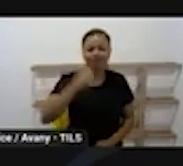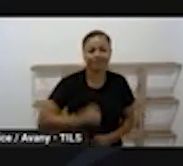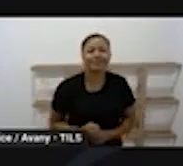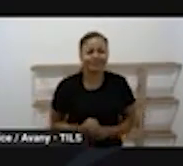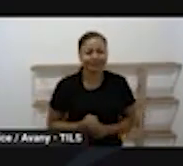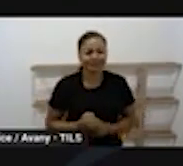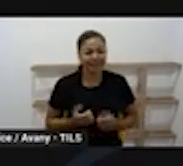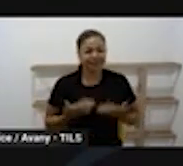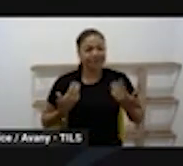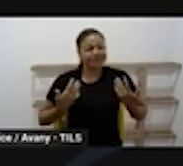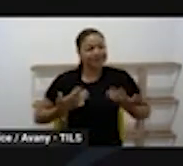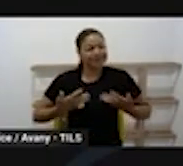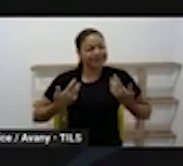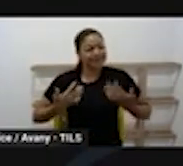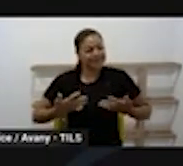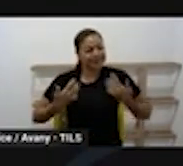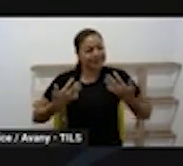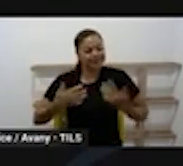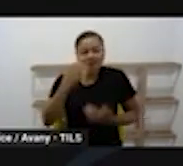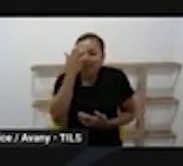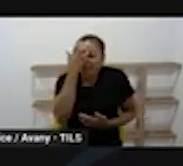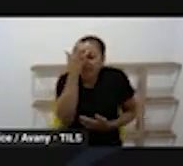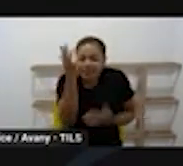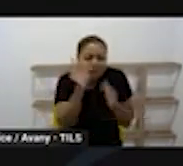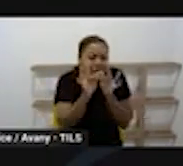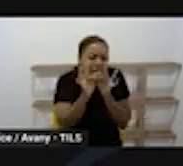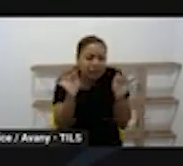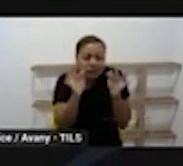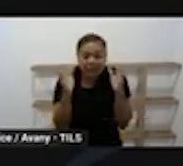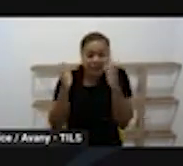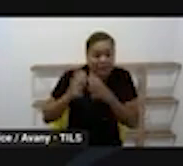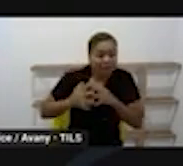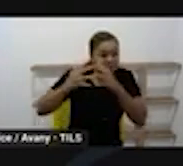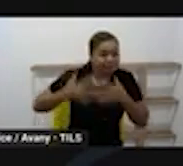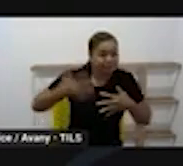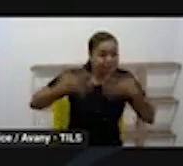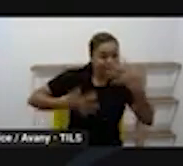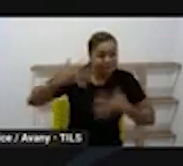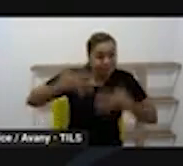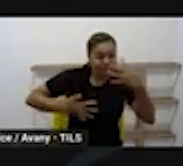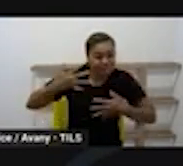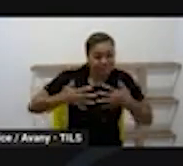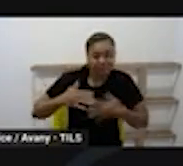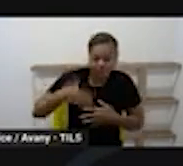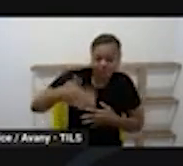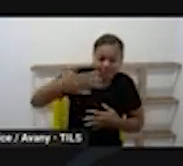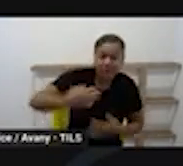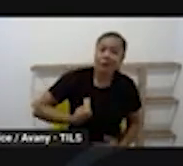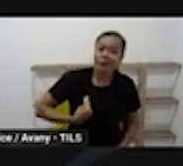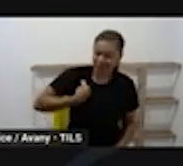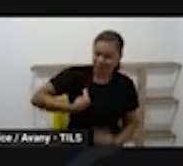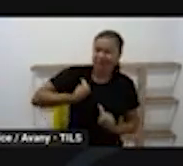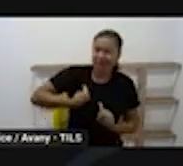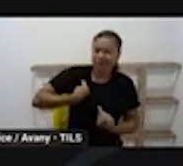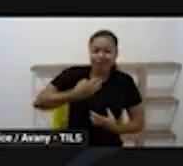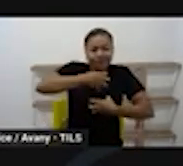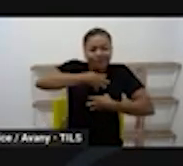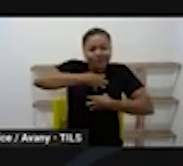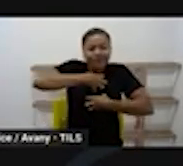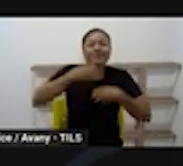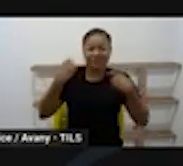suave, que é simples e complexa, que precisa ser vivida, que precisa ser sentida,